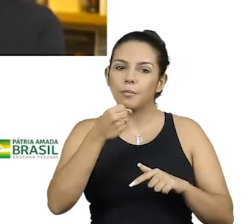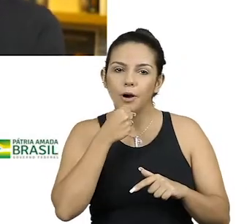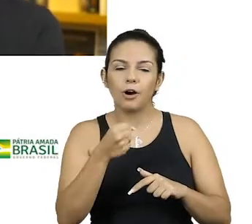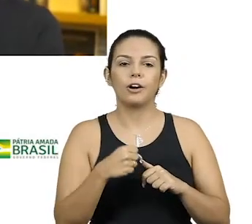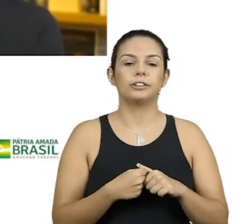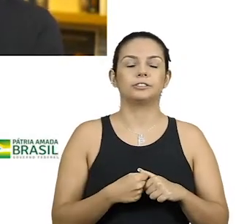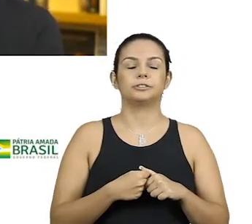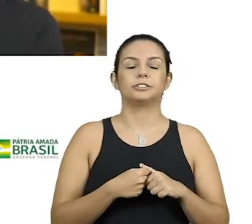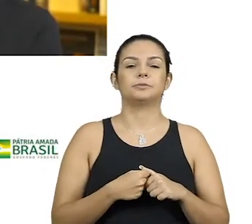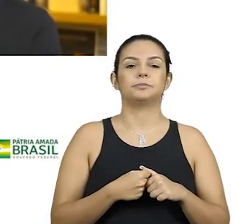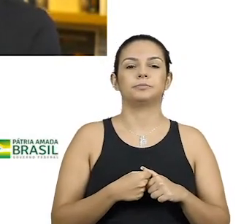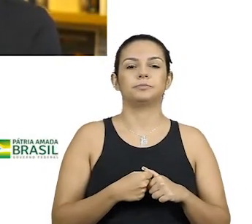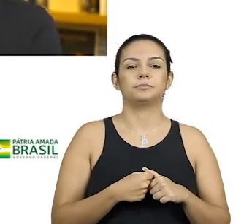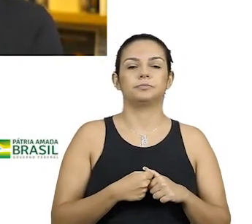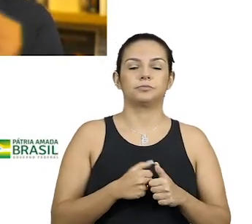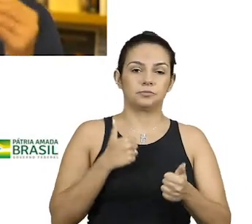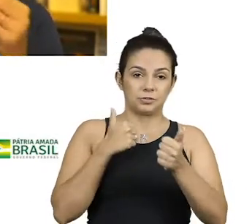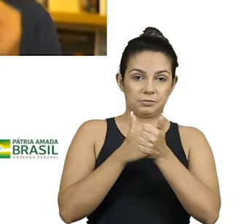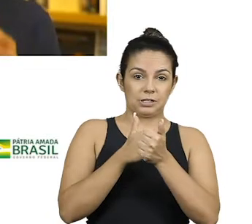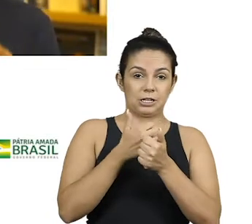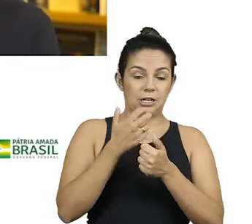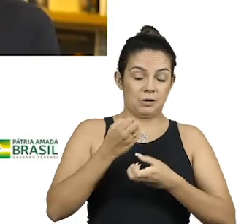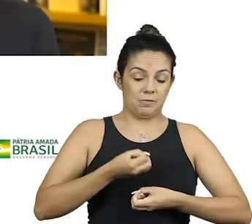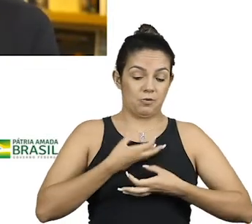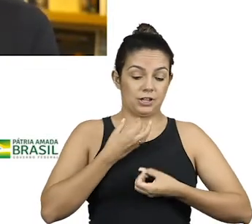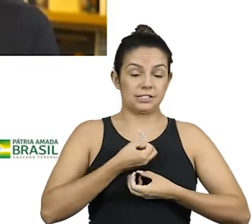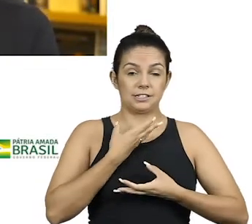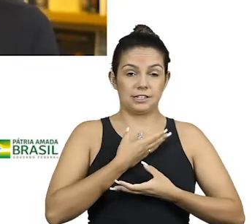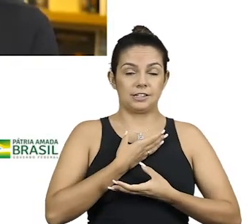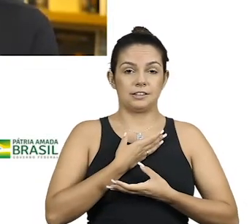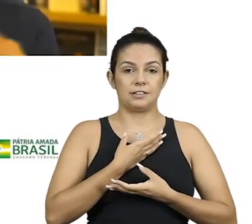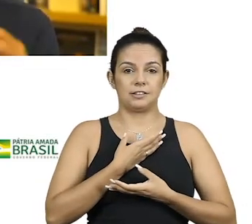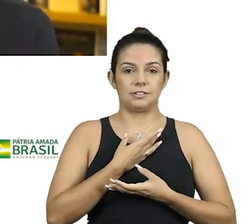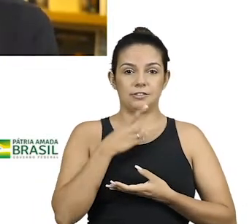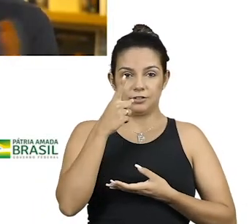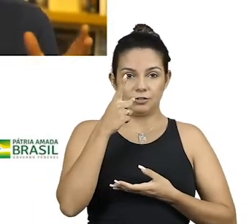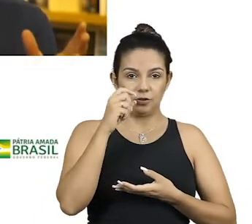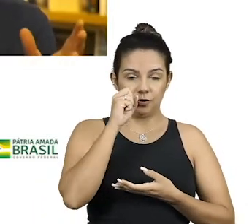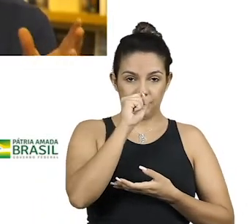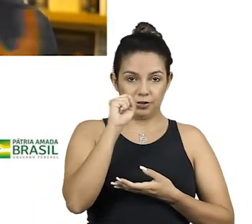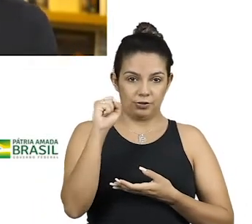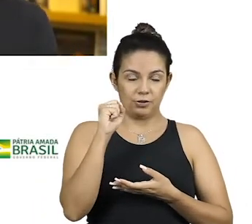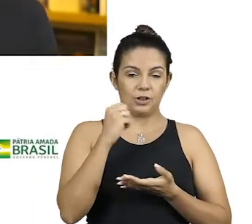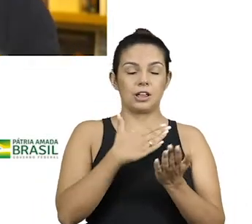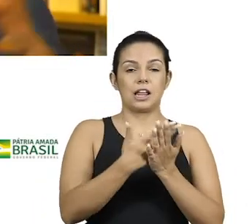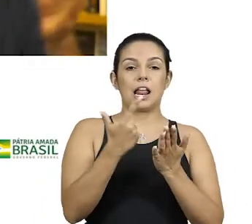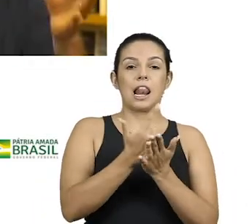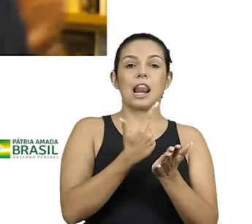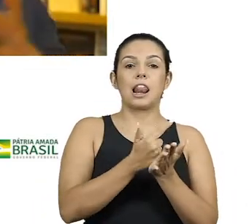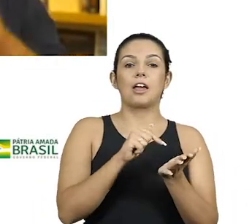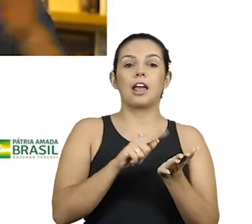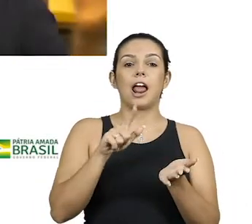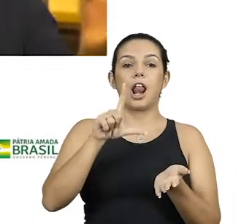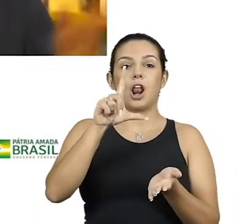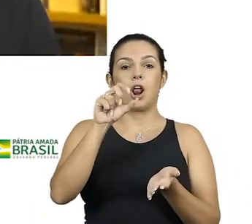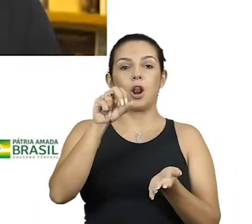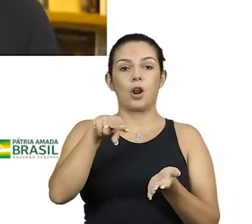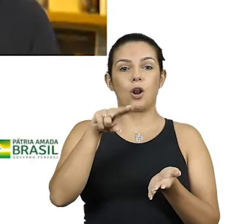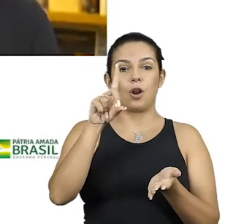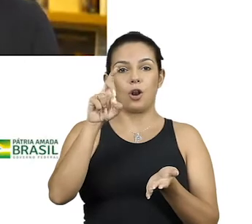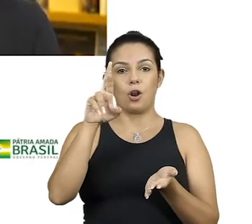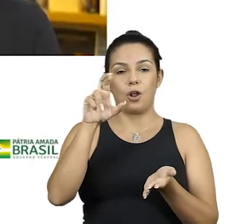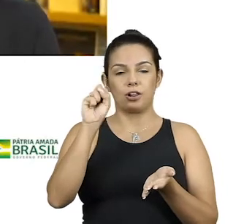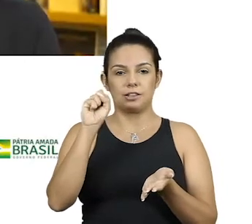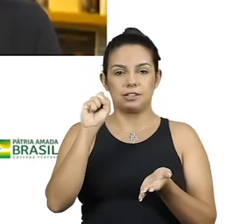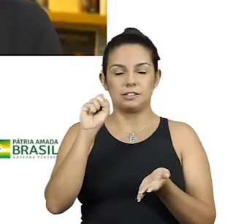perto da poesia. Quando eu vou ser correspondente em 88, o livro que se apresenta para mim é Londres e o final do